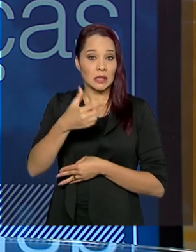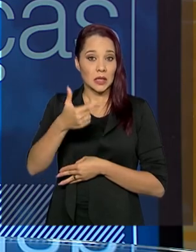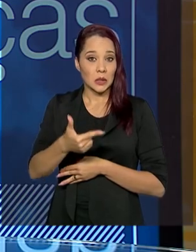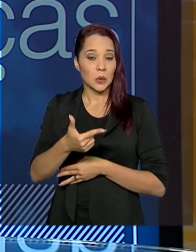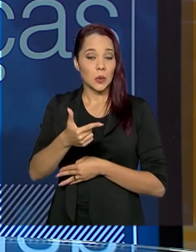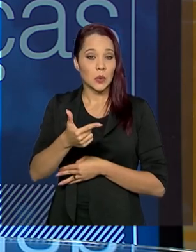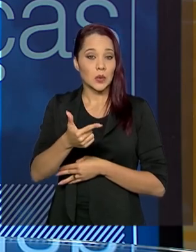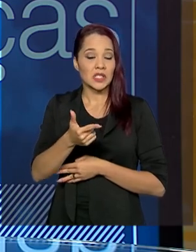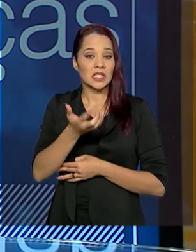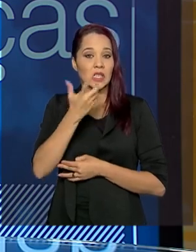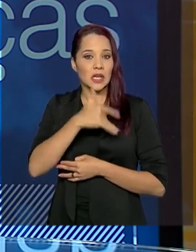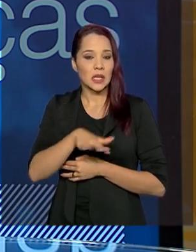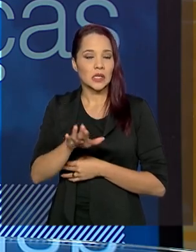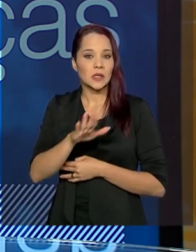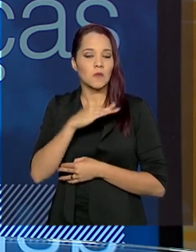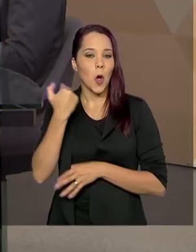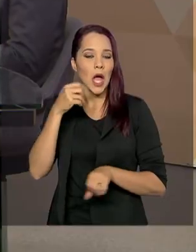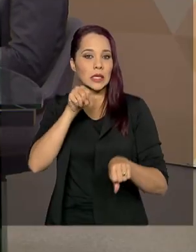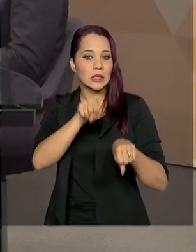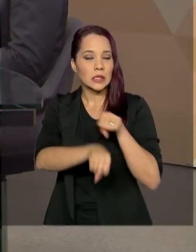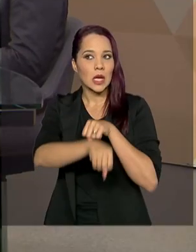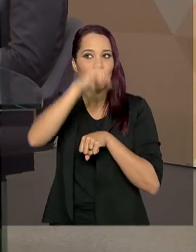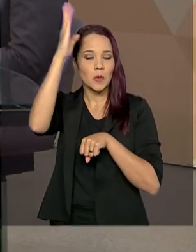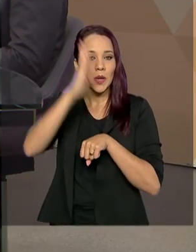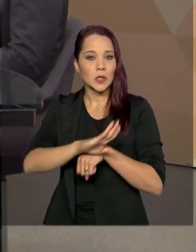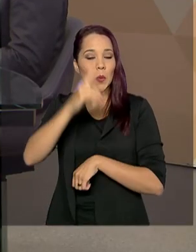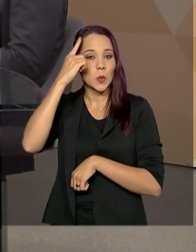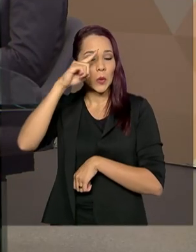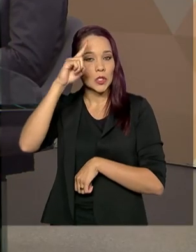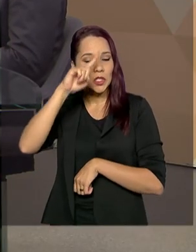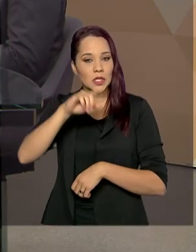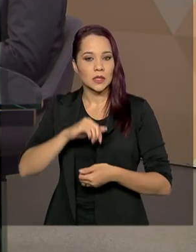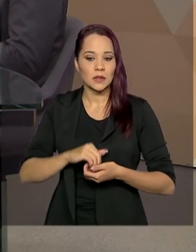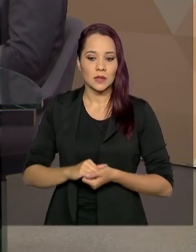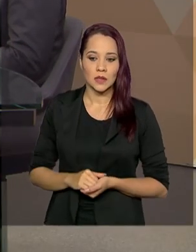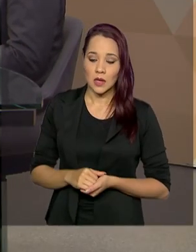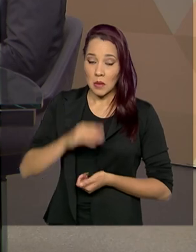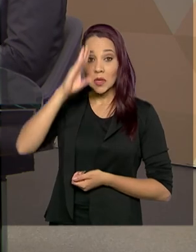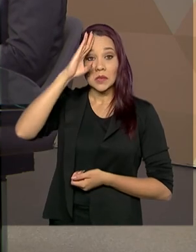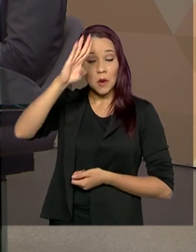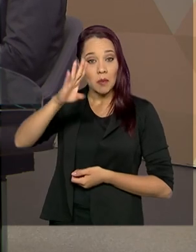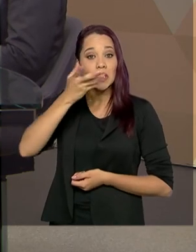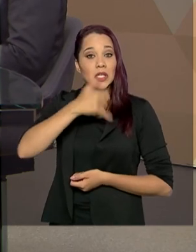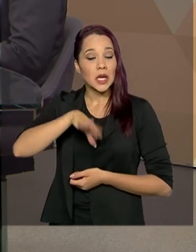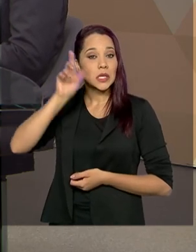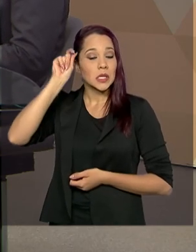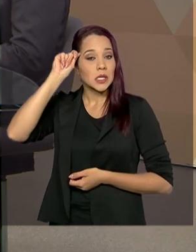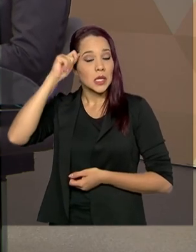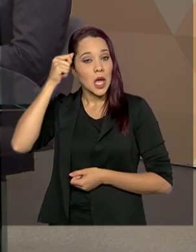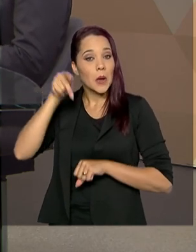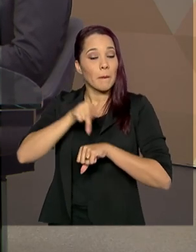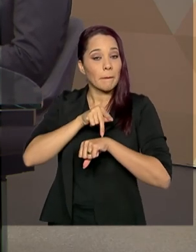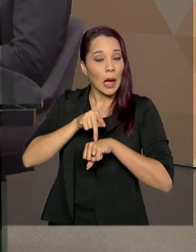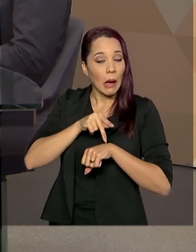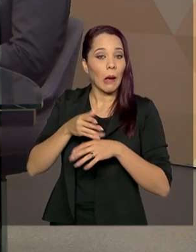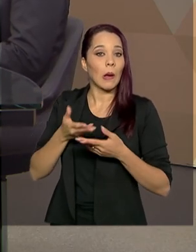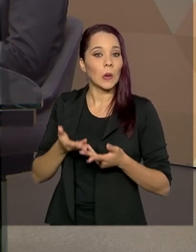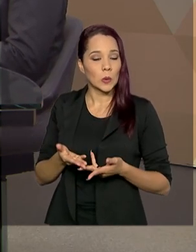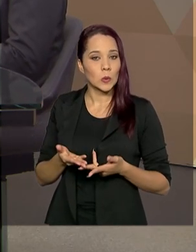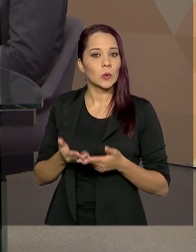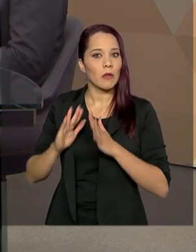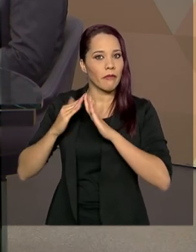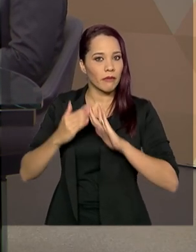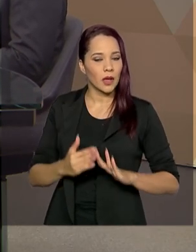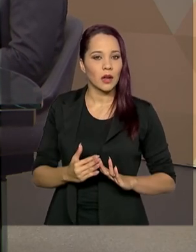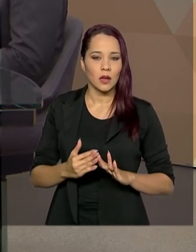adolescentes morrem assassinadas no Brasil cada dia. Principalmente negros e pardos. Negros e pardos de periferia. Quando a gente pensa no